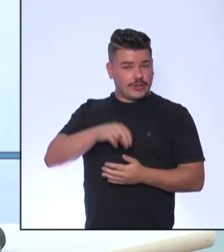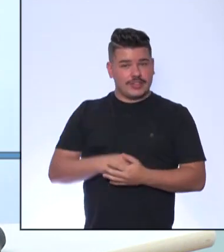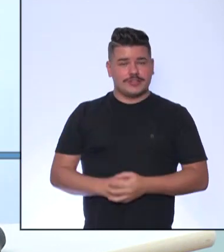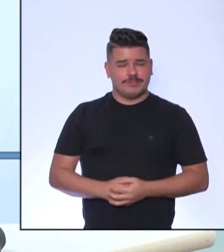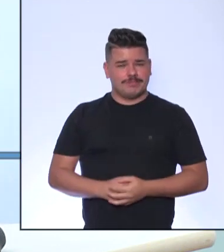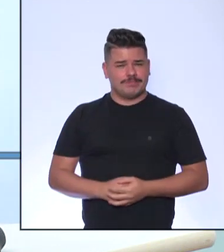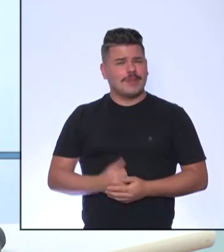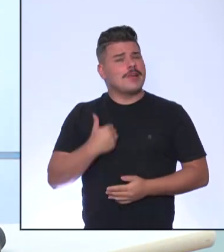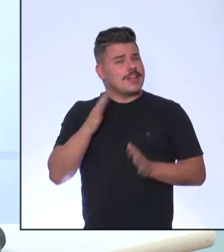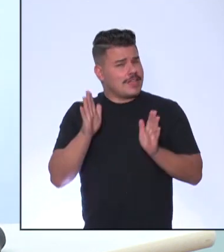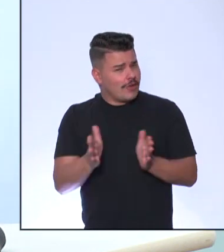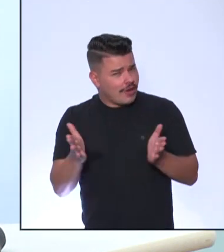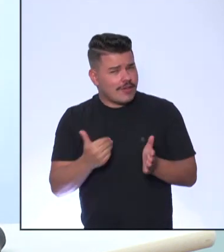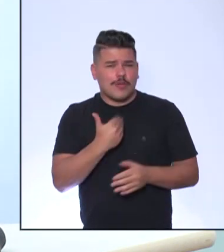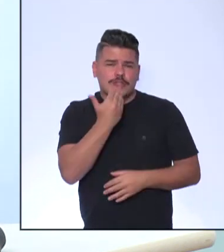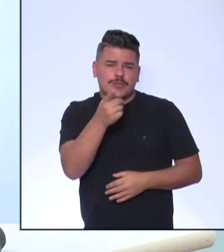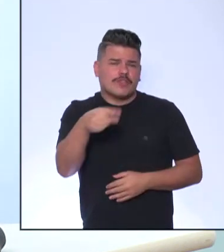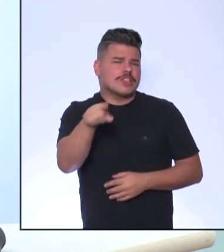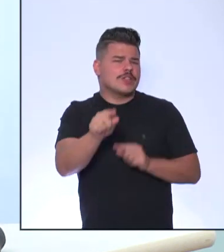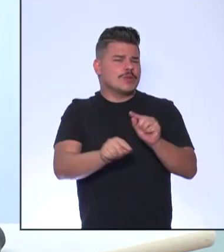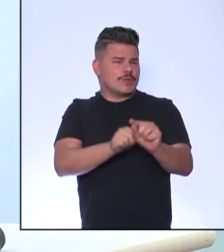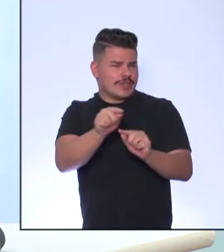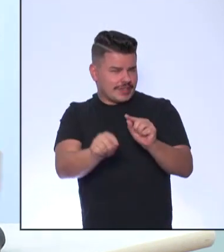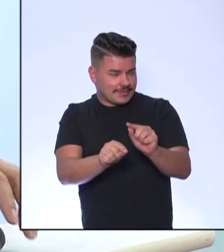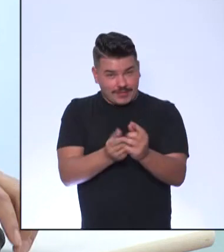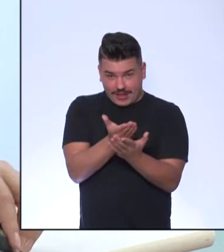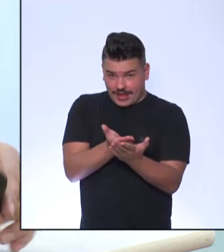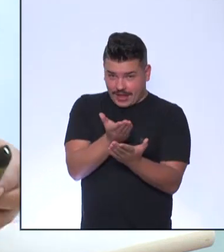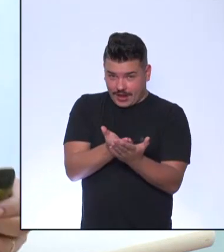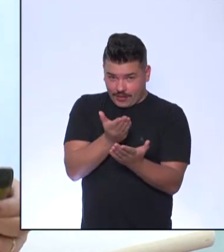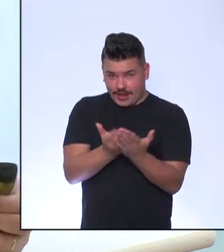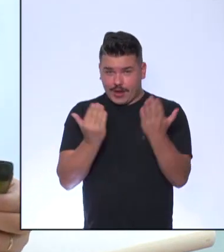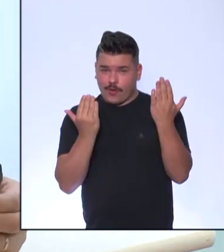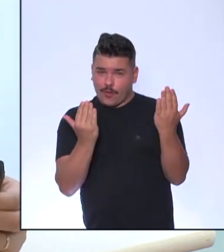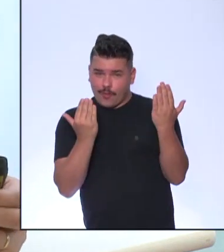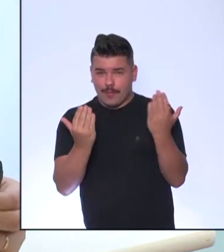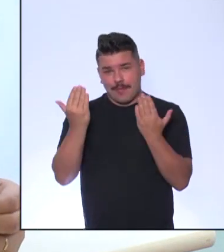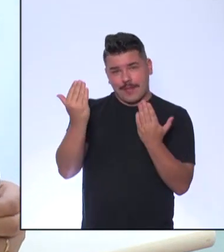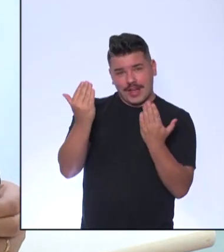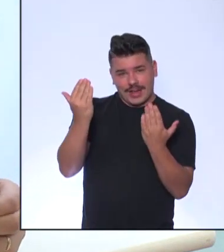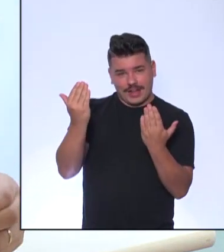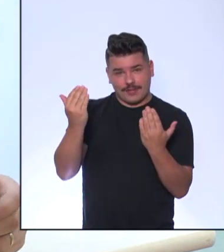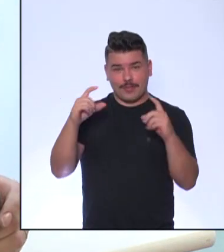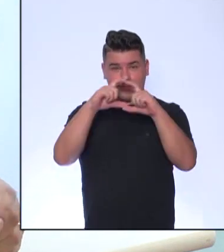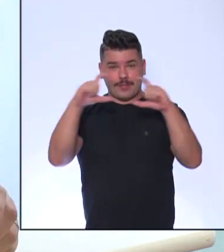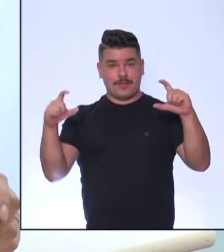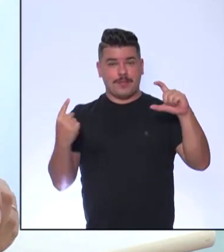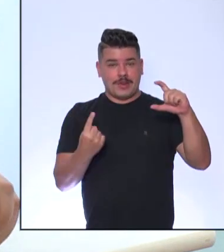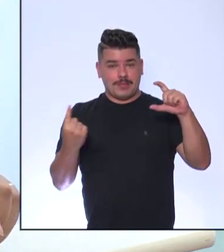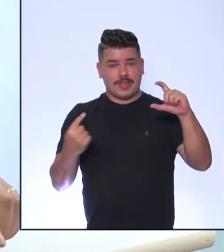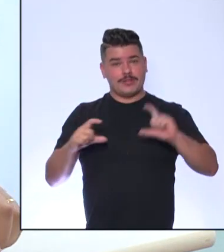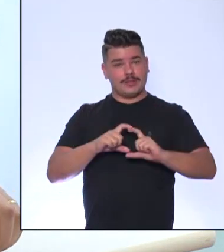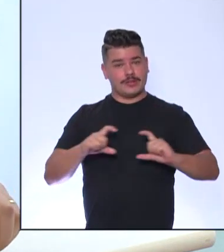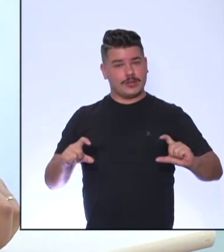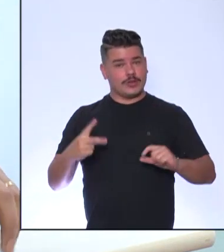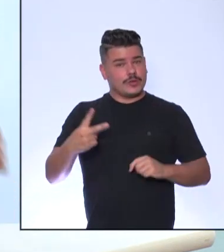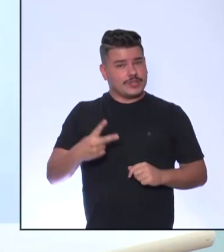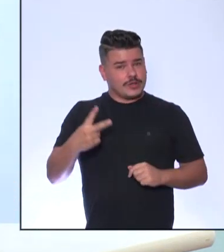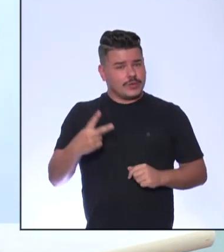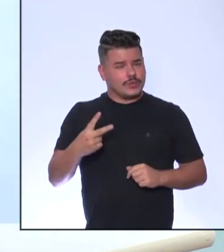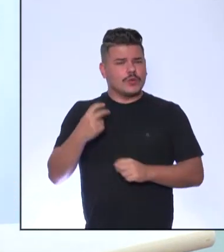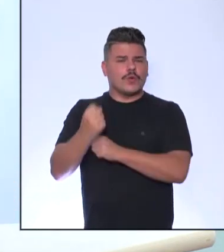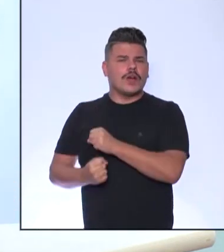vamos pedir para vocês fazerem Para vocês fazerem uma comparação Entre os dois fragmentos E dizer a datação